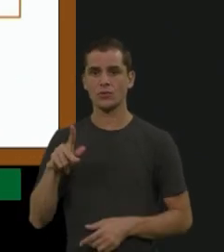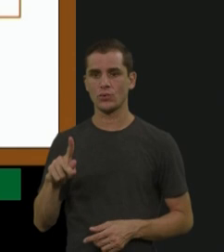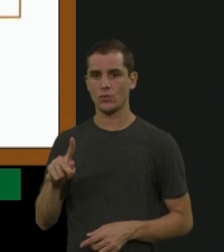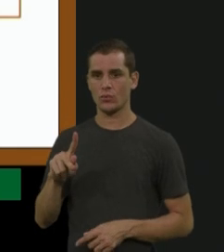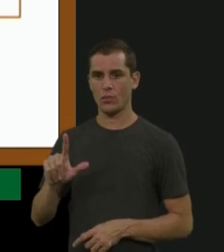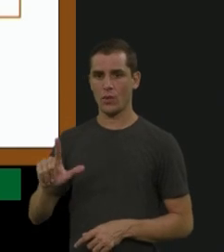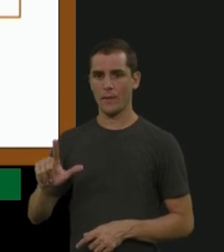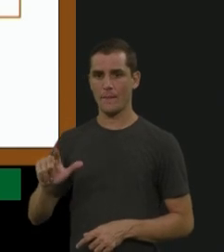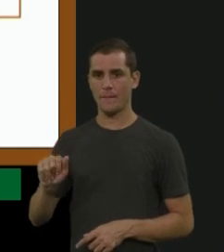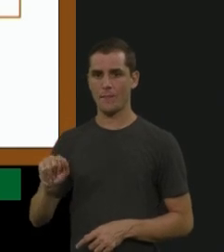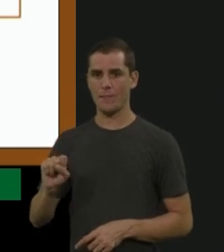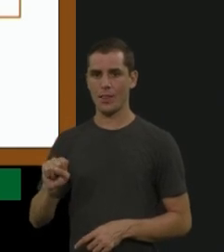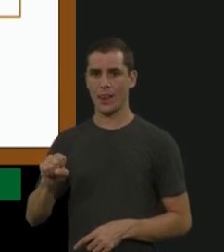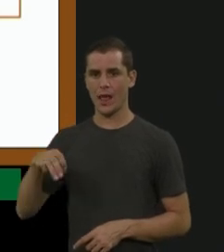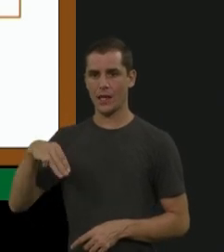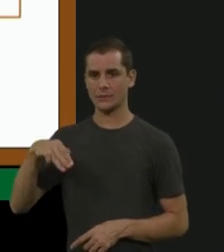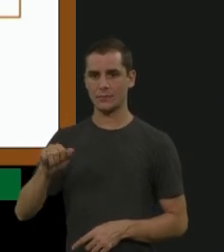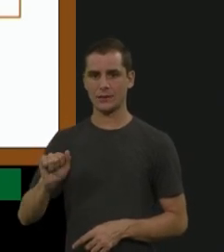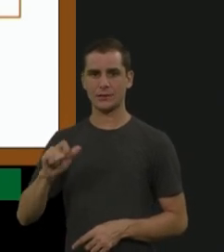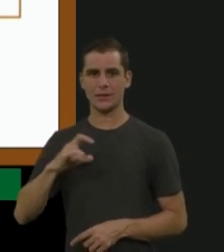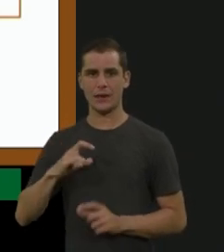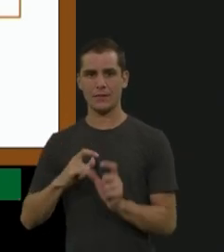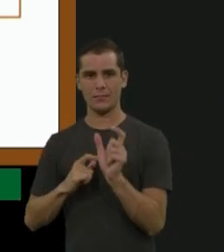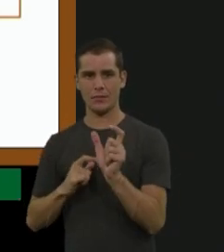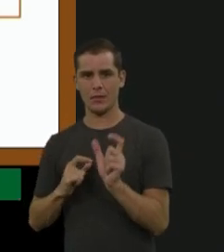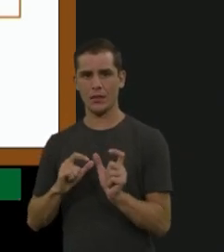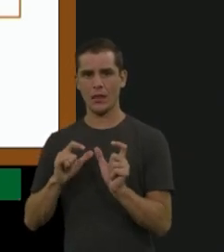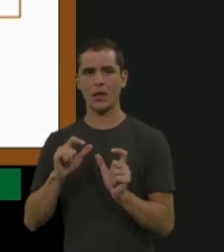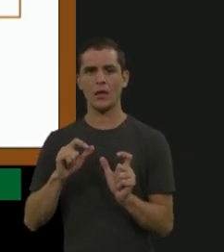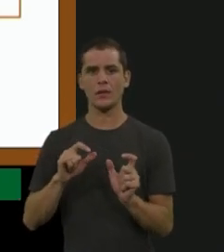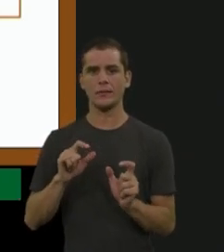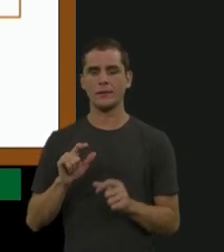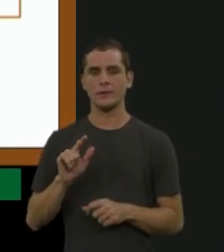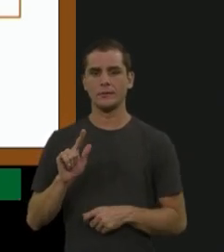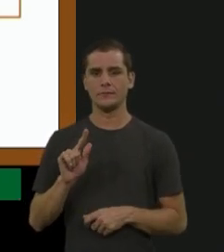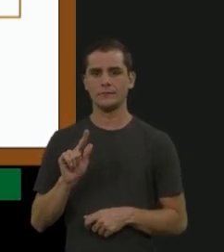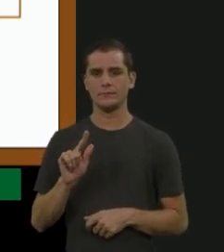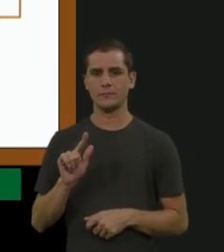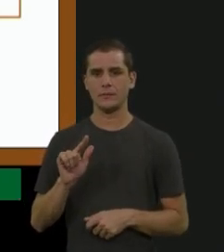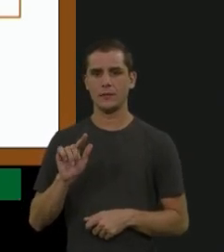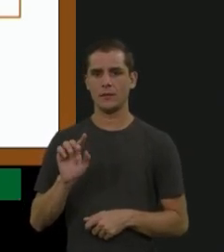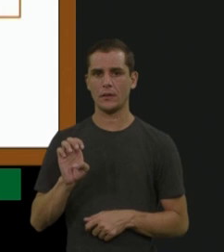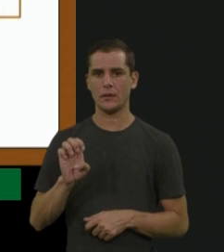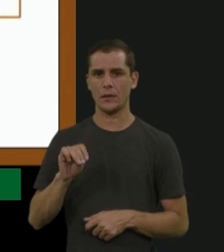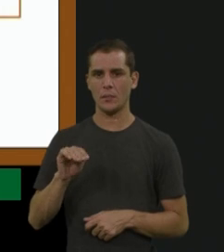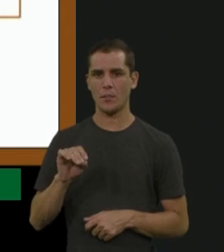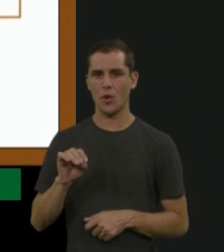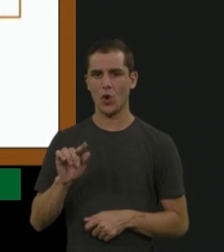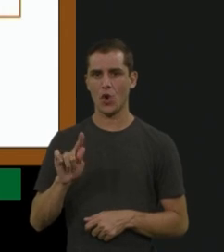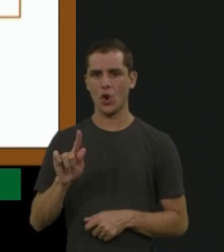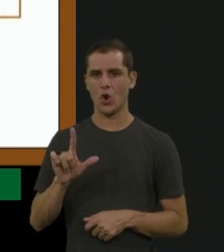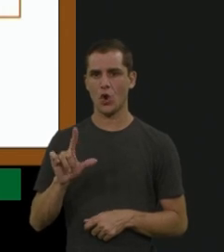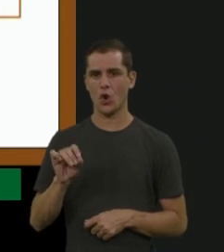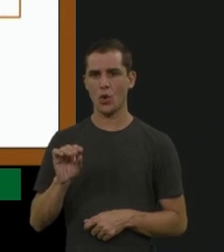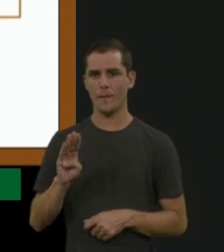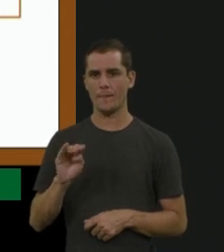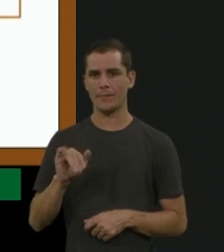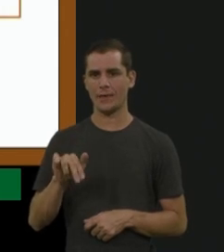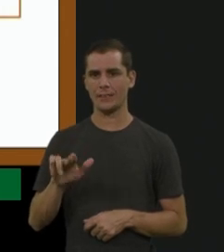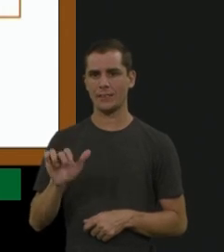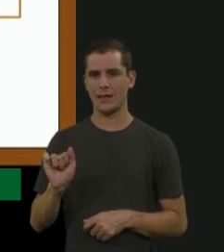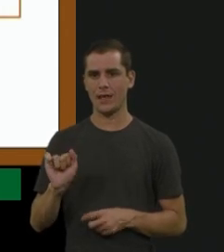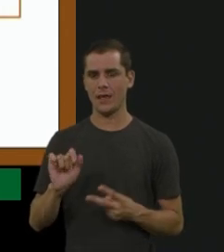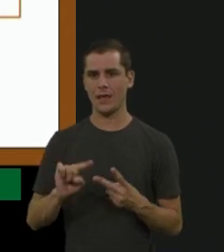albumina, a globulina, que a colega até falou de monoglobulina, e também os fatores de coagulação. Então, é